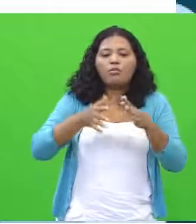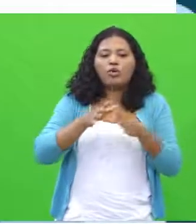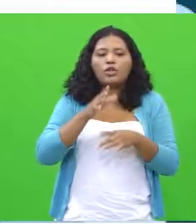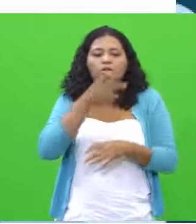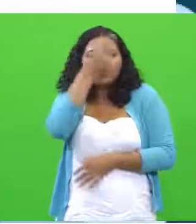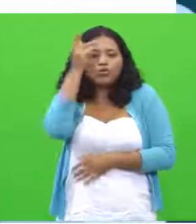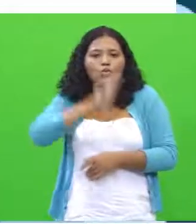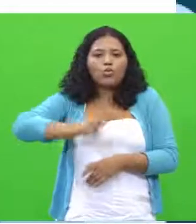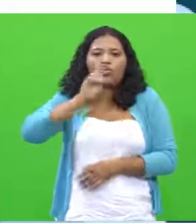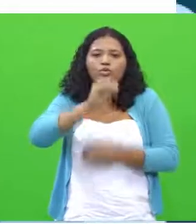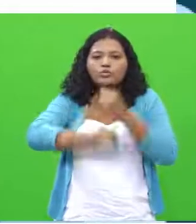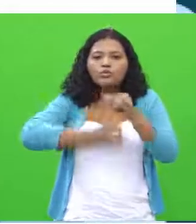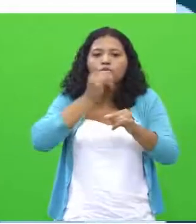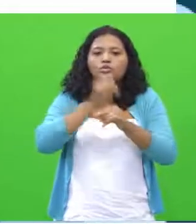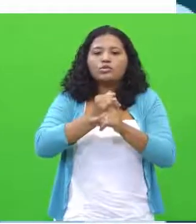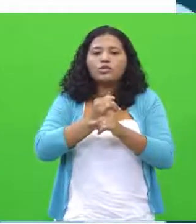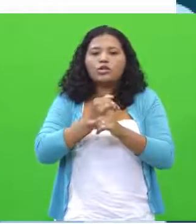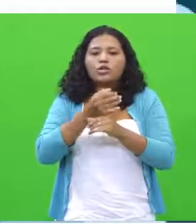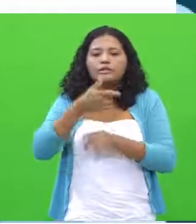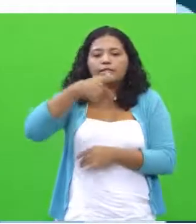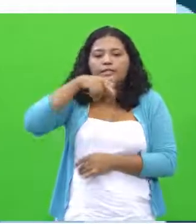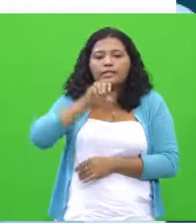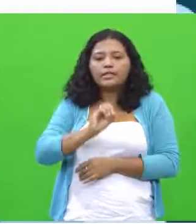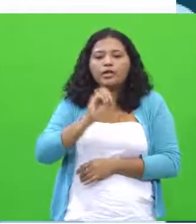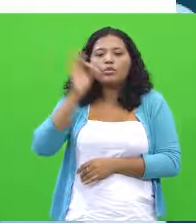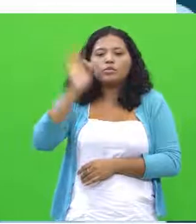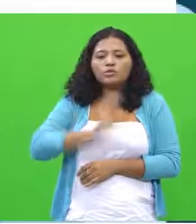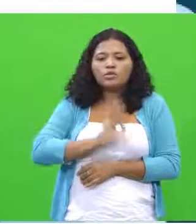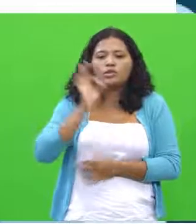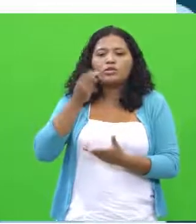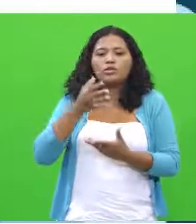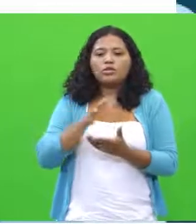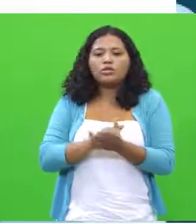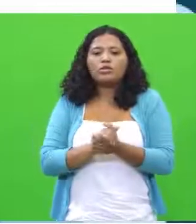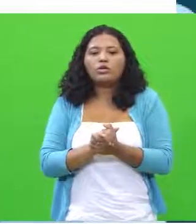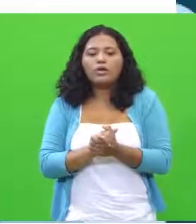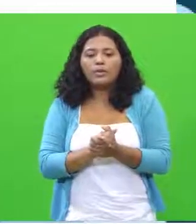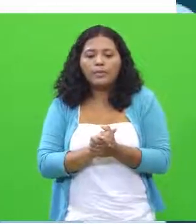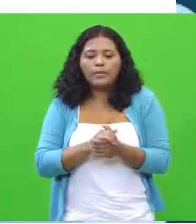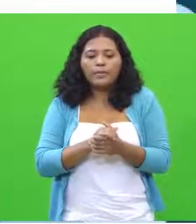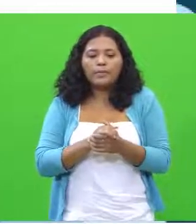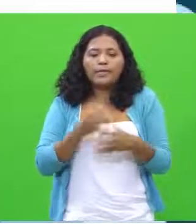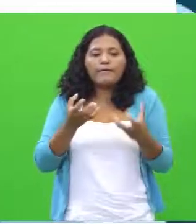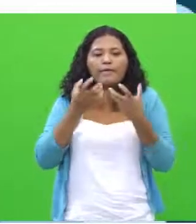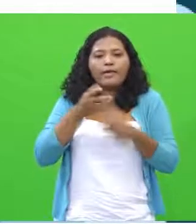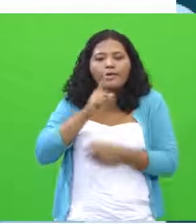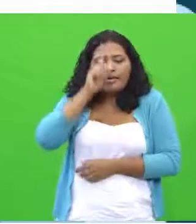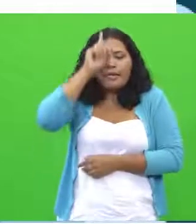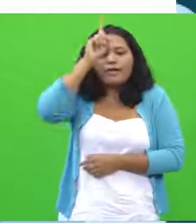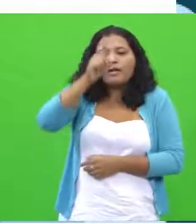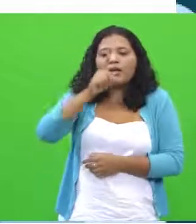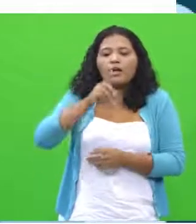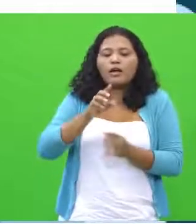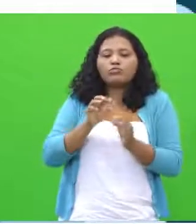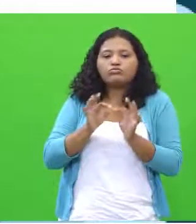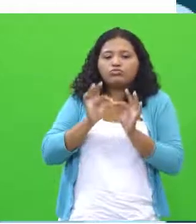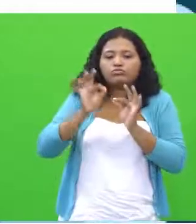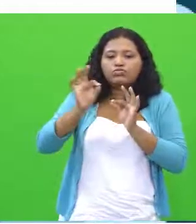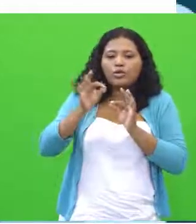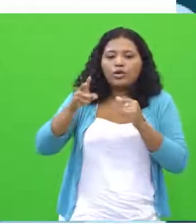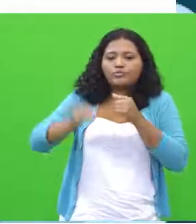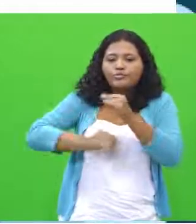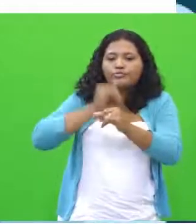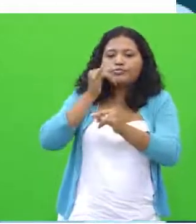72%, de acordo com o Ibope Mídia, pretende criar, acessar e manter um perfil em rede. Faz